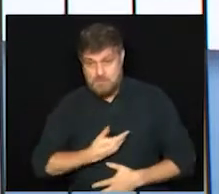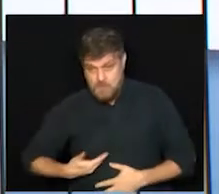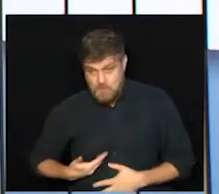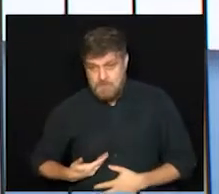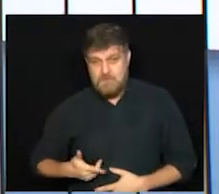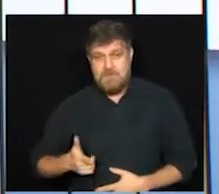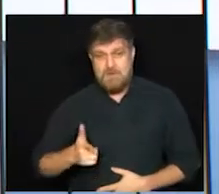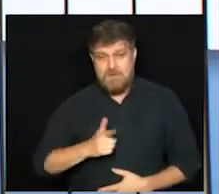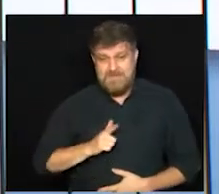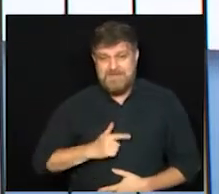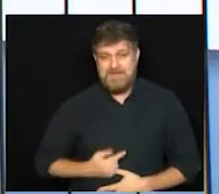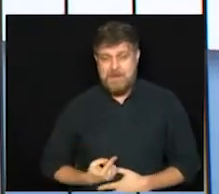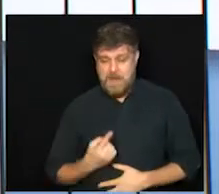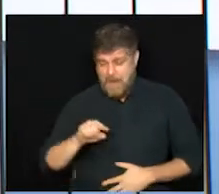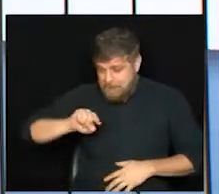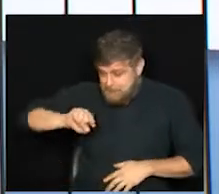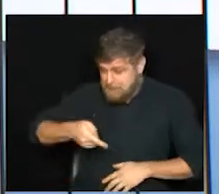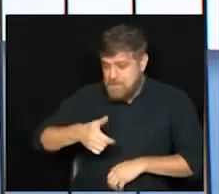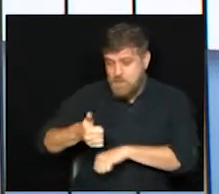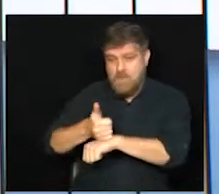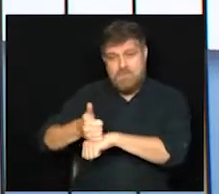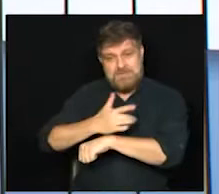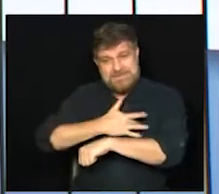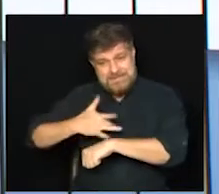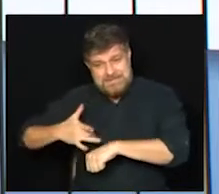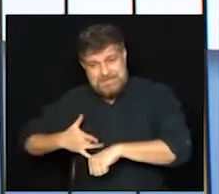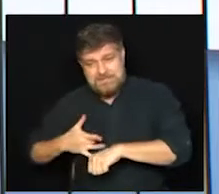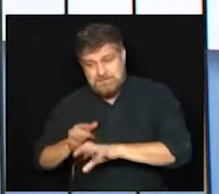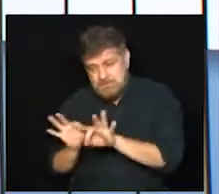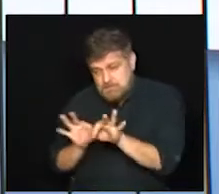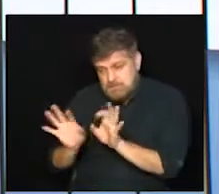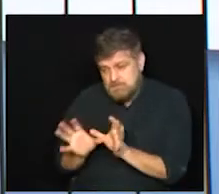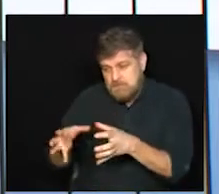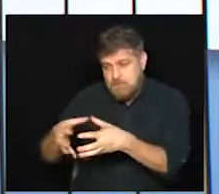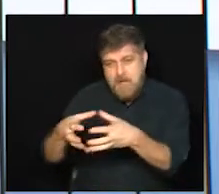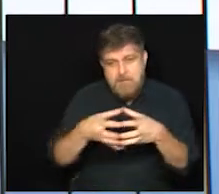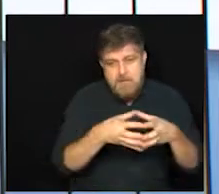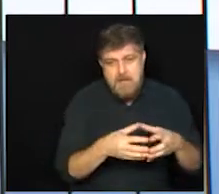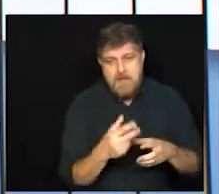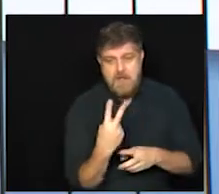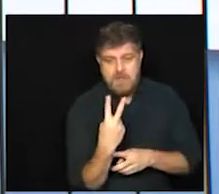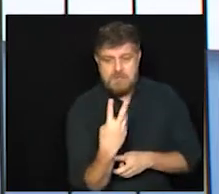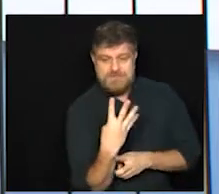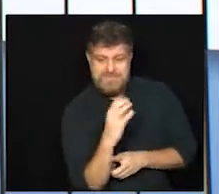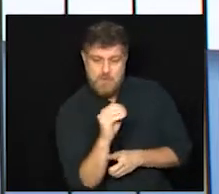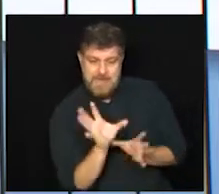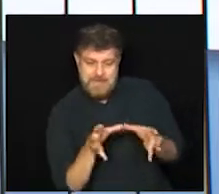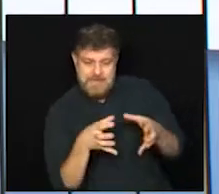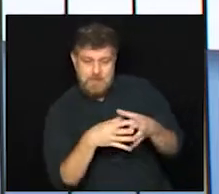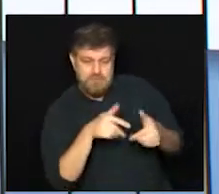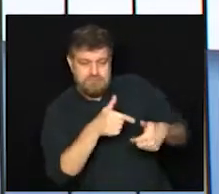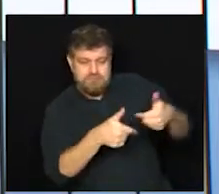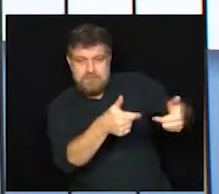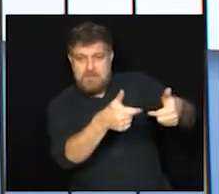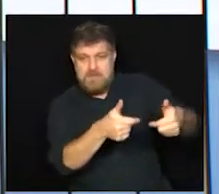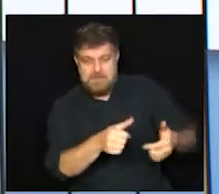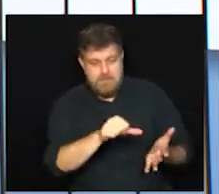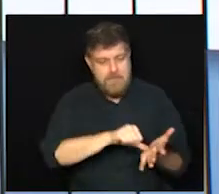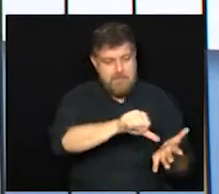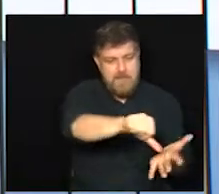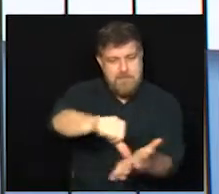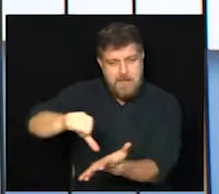operação envolveu mil profissionais de saúde organizados em 240 equipes. E hoje,